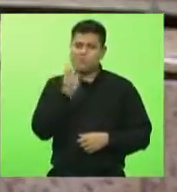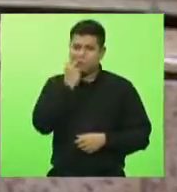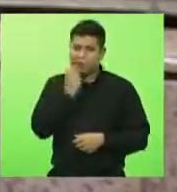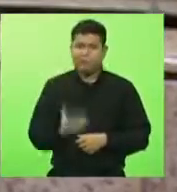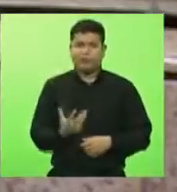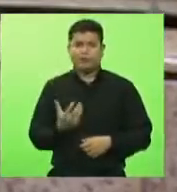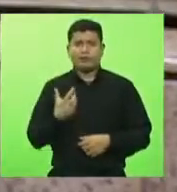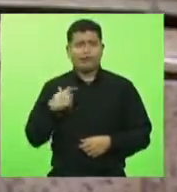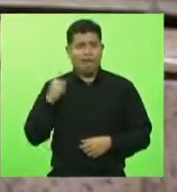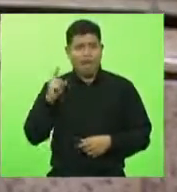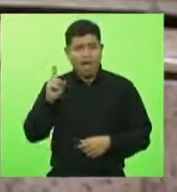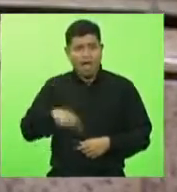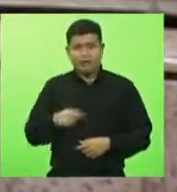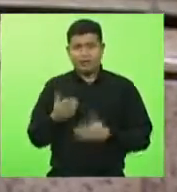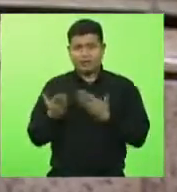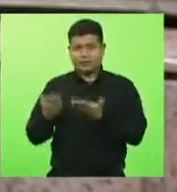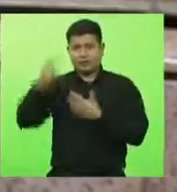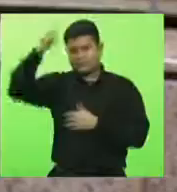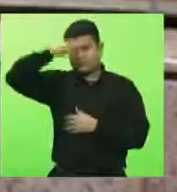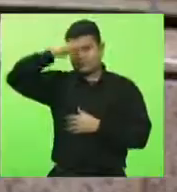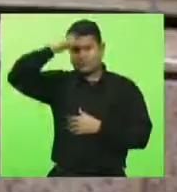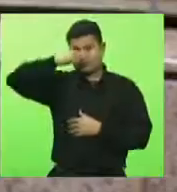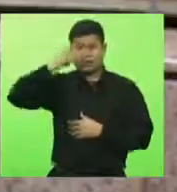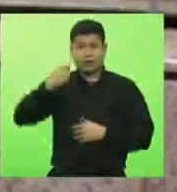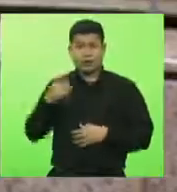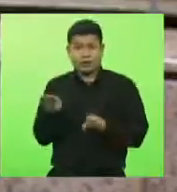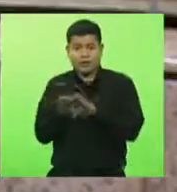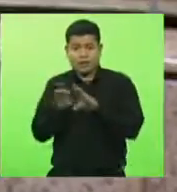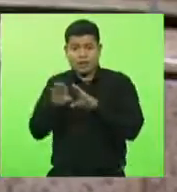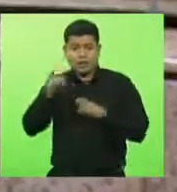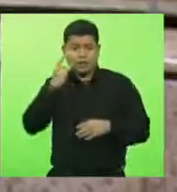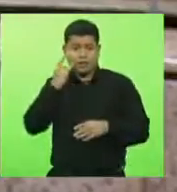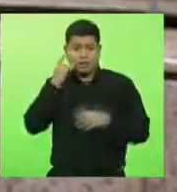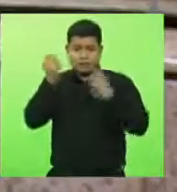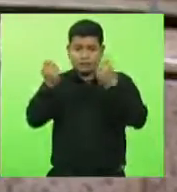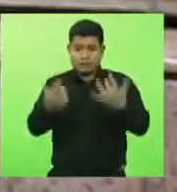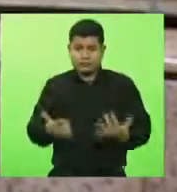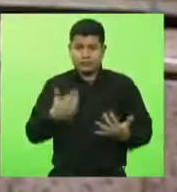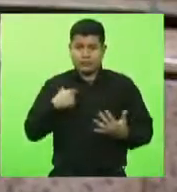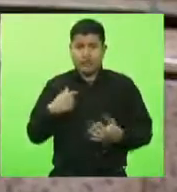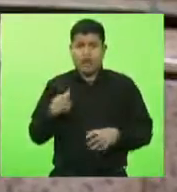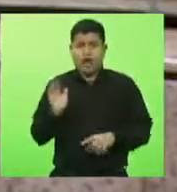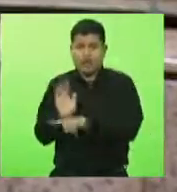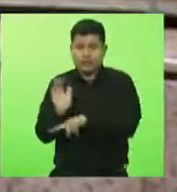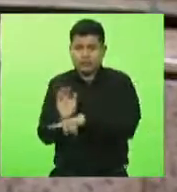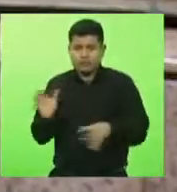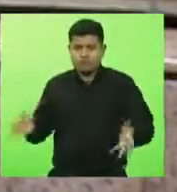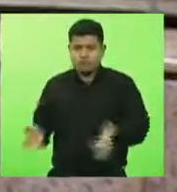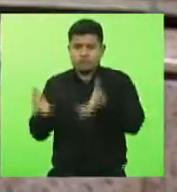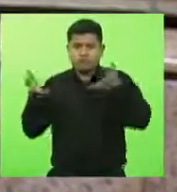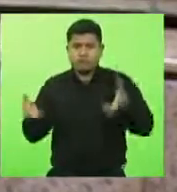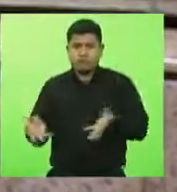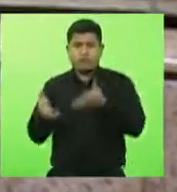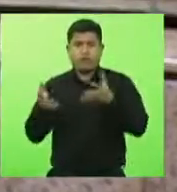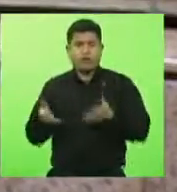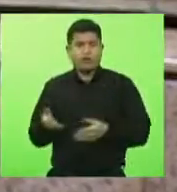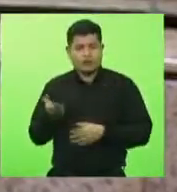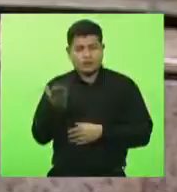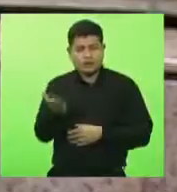exatamente isso que o deputado Mauro falou agora, de fazer com que essa região possa ser extremamente beneficiada,